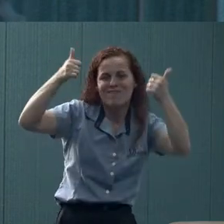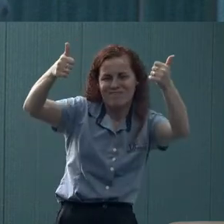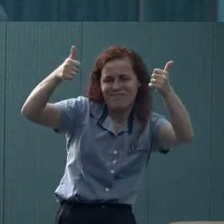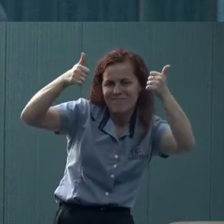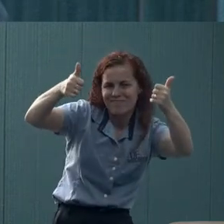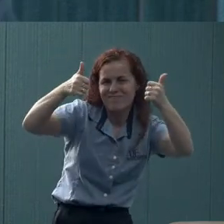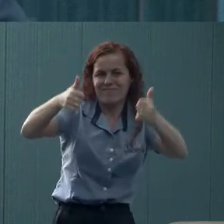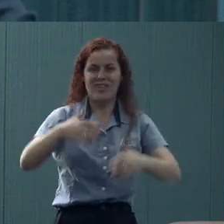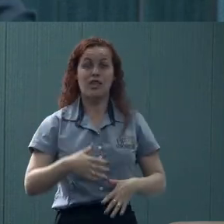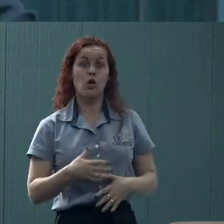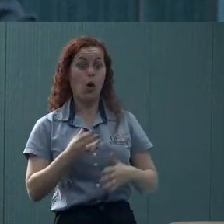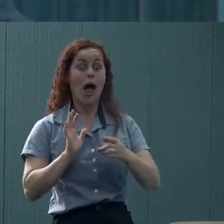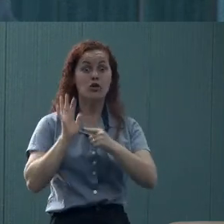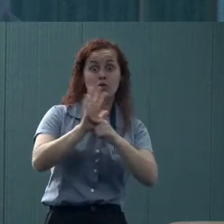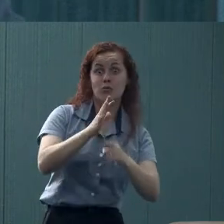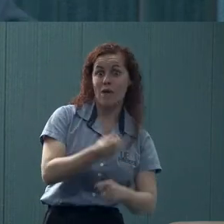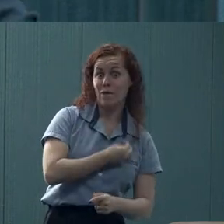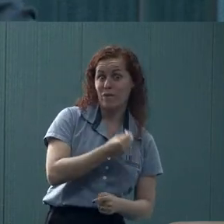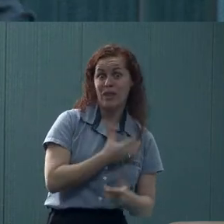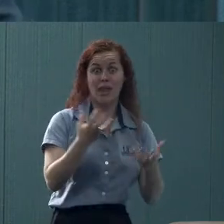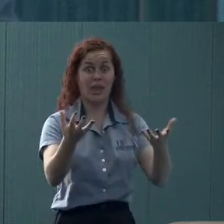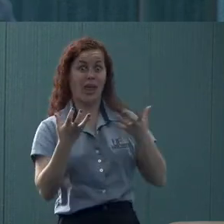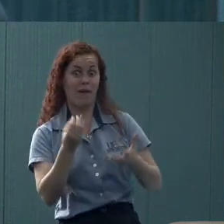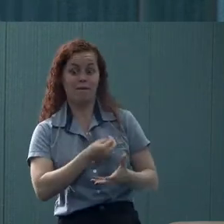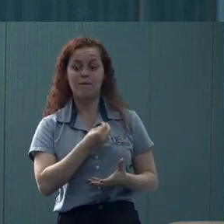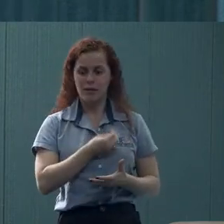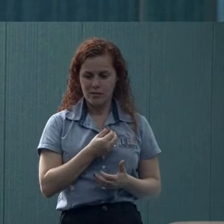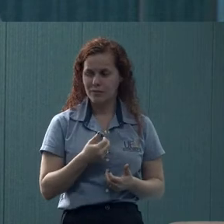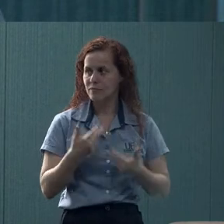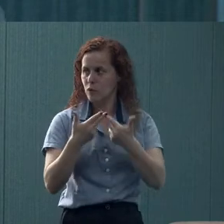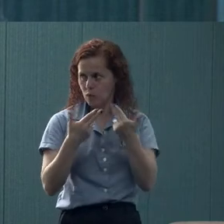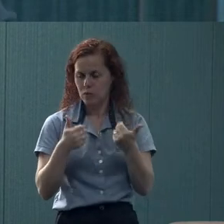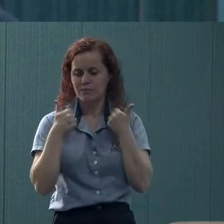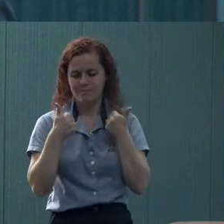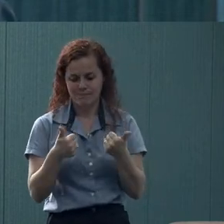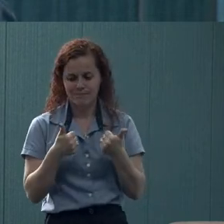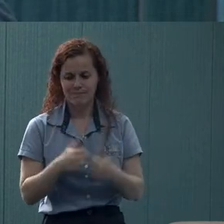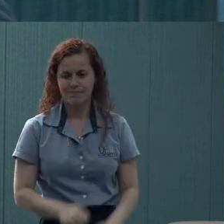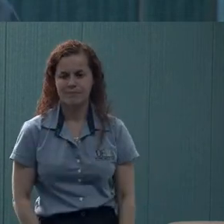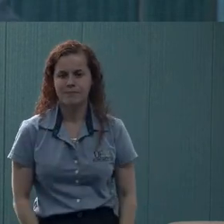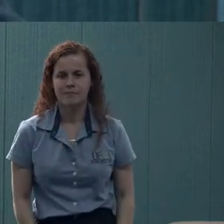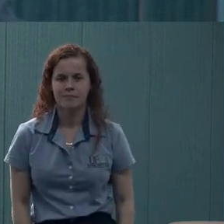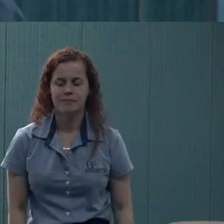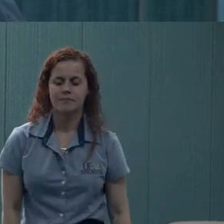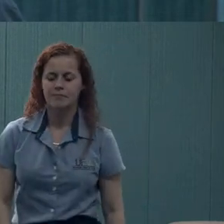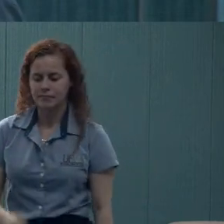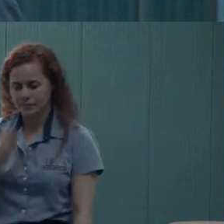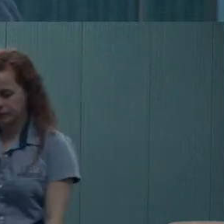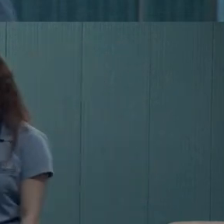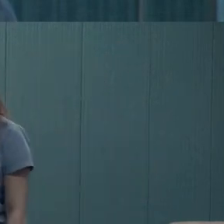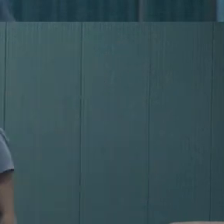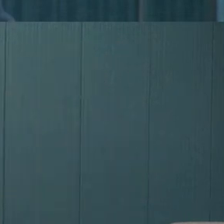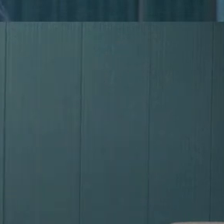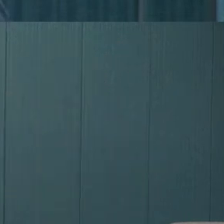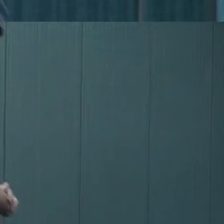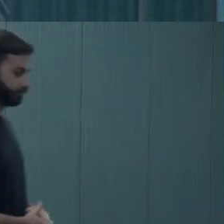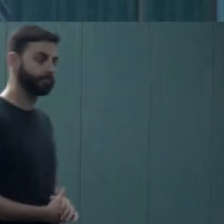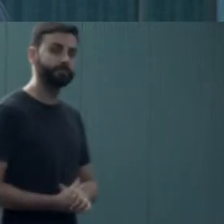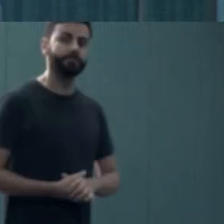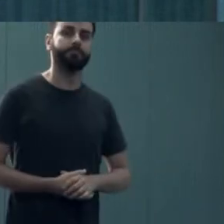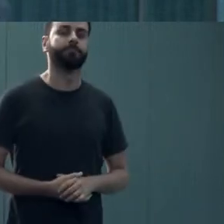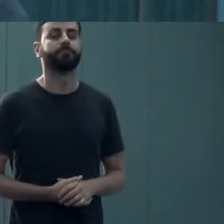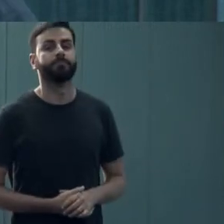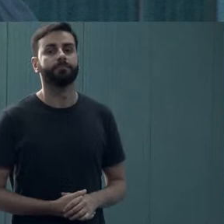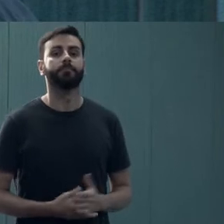a vida, a querer viver, a fazer coisas que valem a pena. Não adianta só pensar em tratar depois que o caldo já